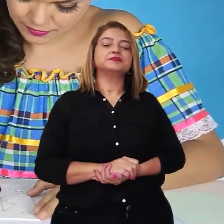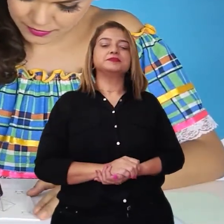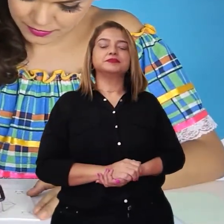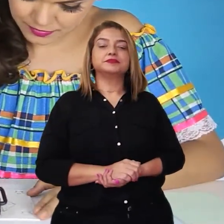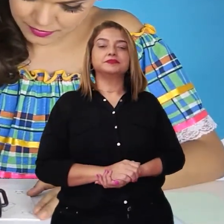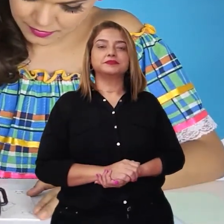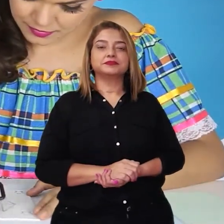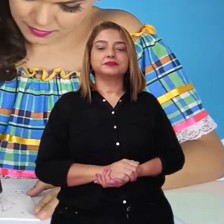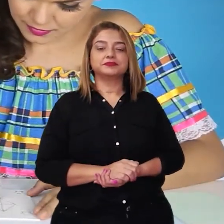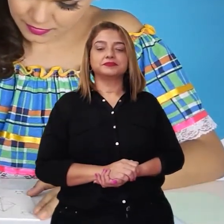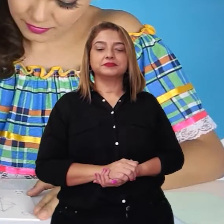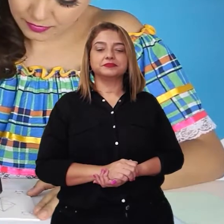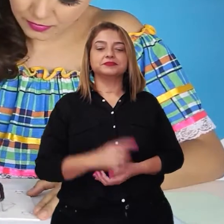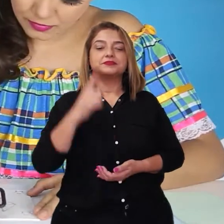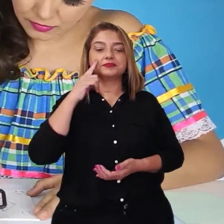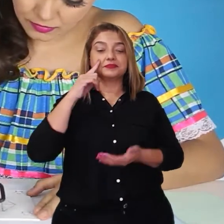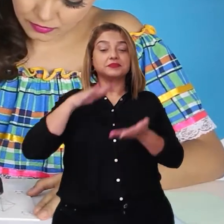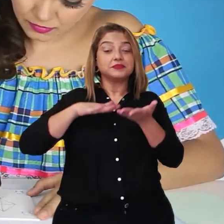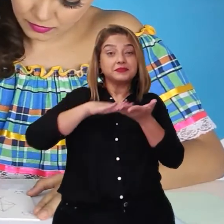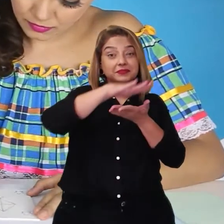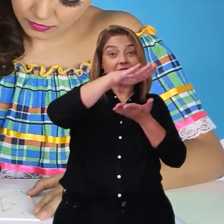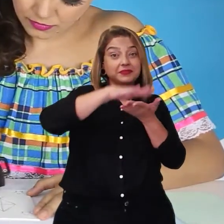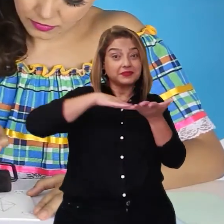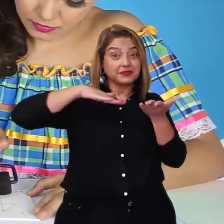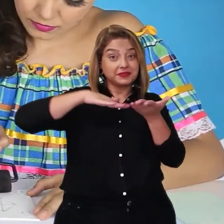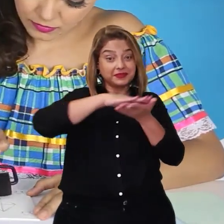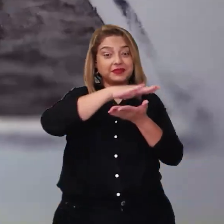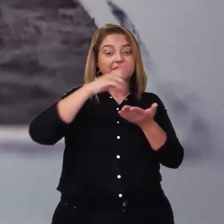lá. Esse é o perigo de passar muita tinta também.